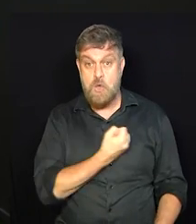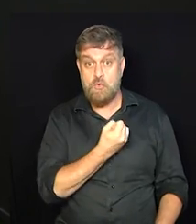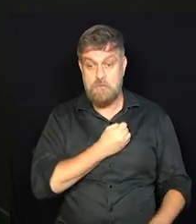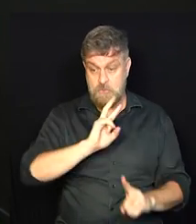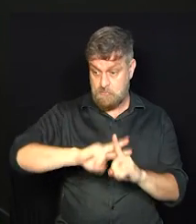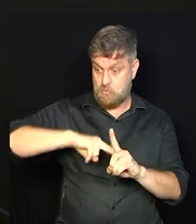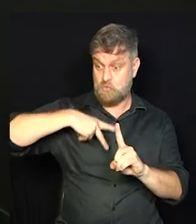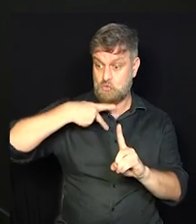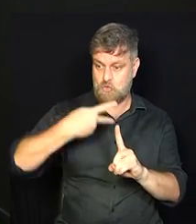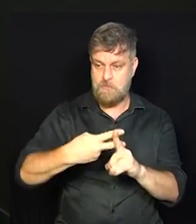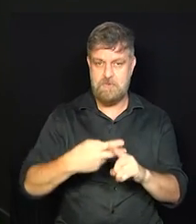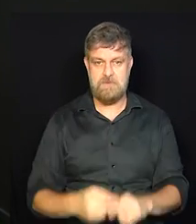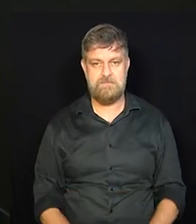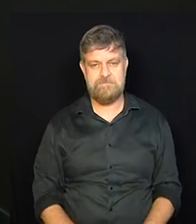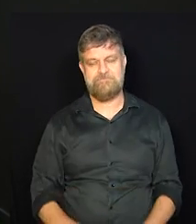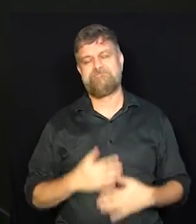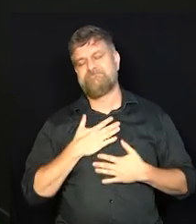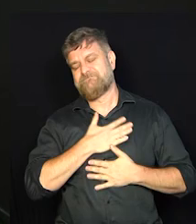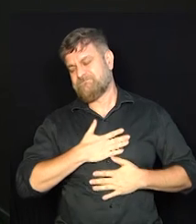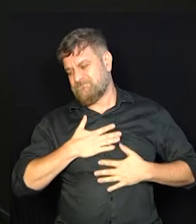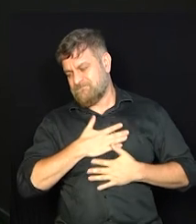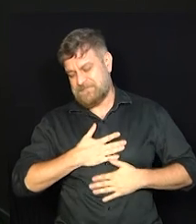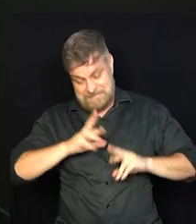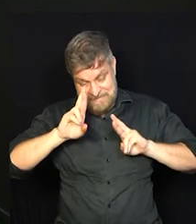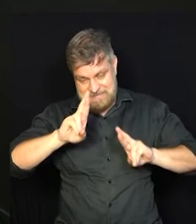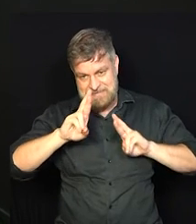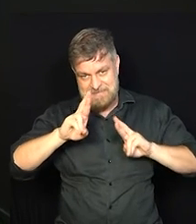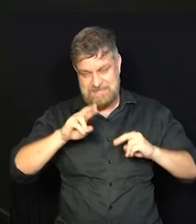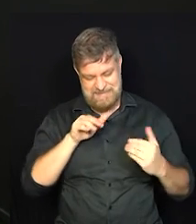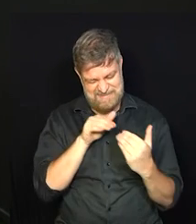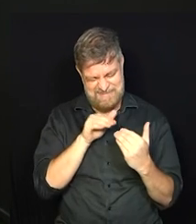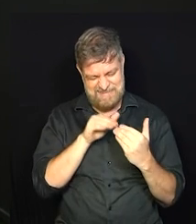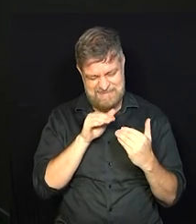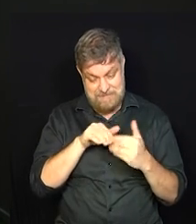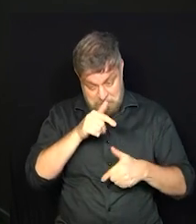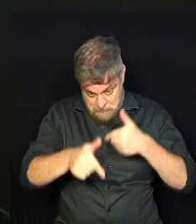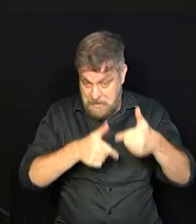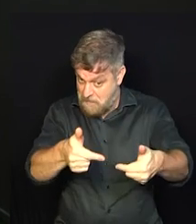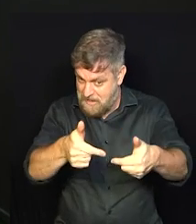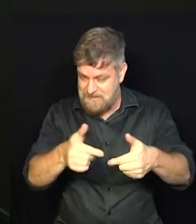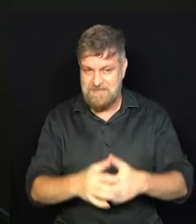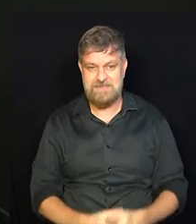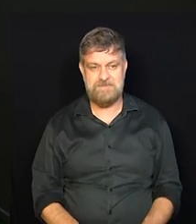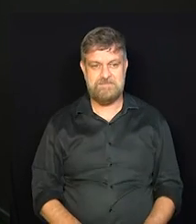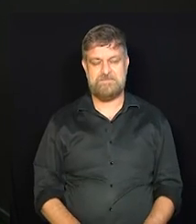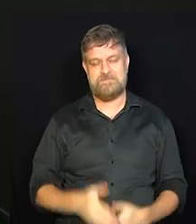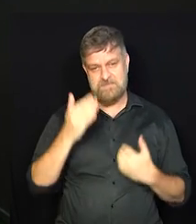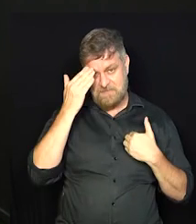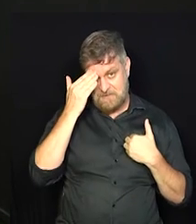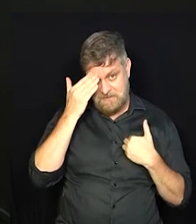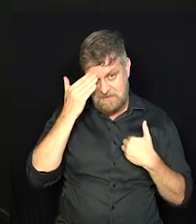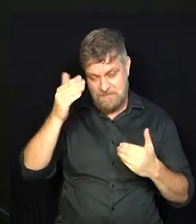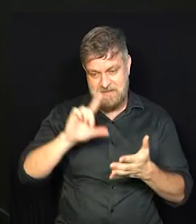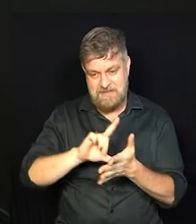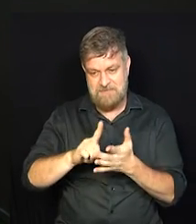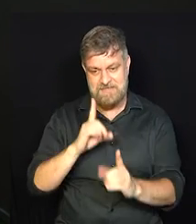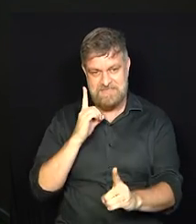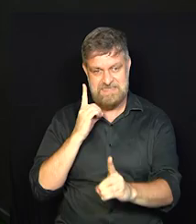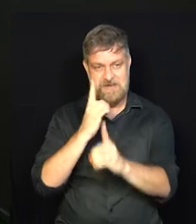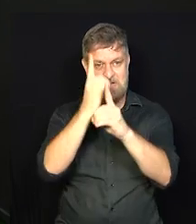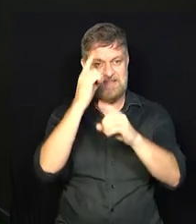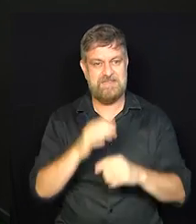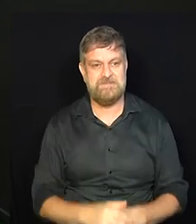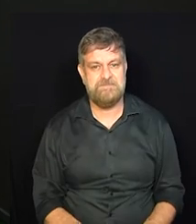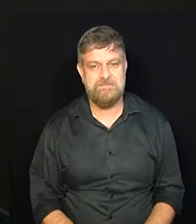dobrou ai que delícia eu também espero vamos trabalhar pra isso tá certo obrigada e até uma próxima